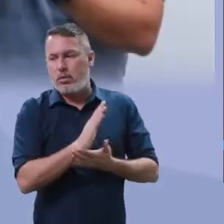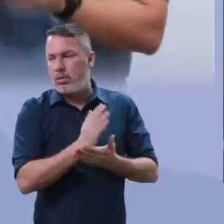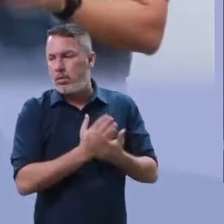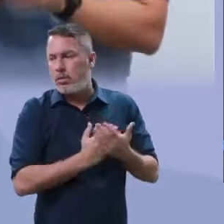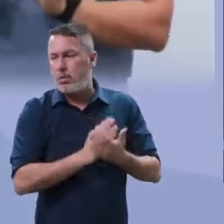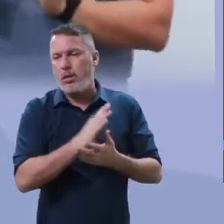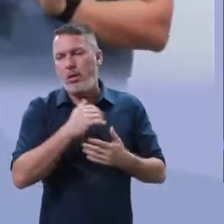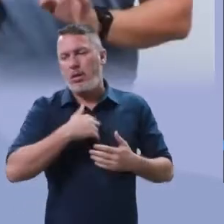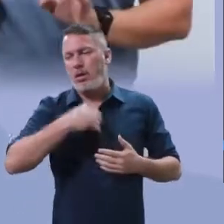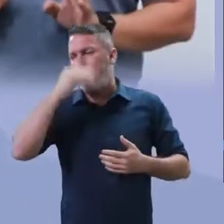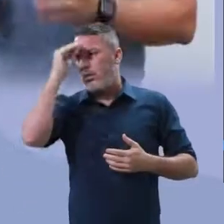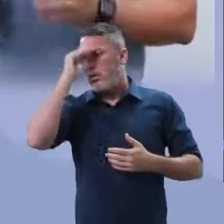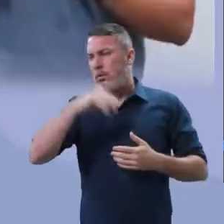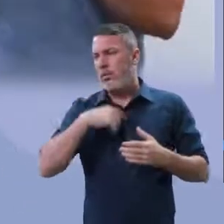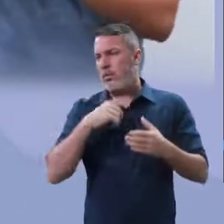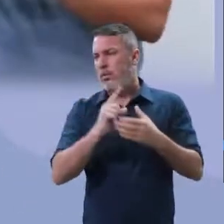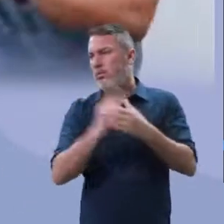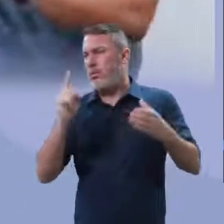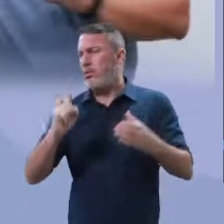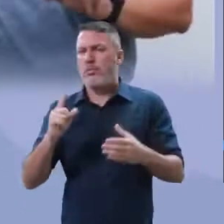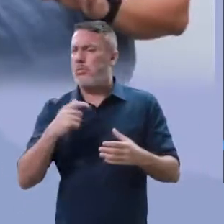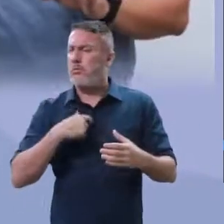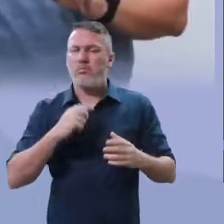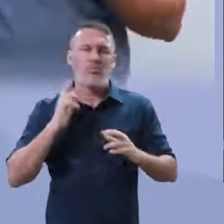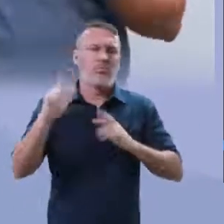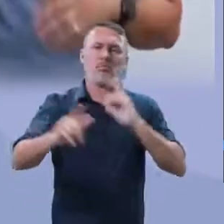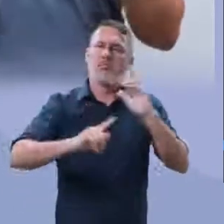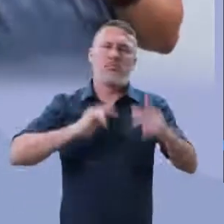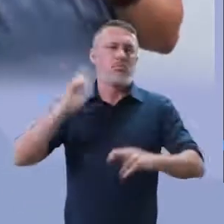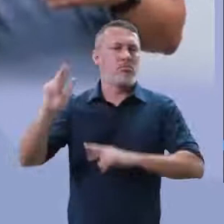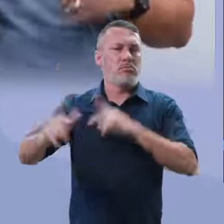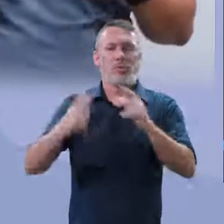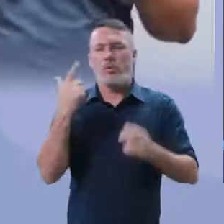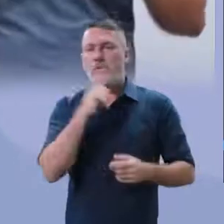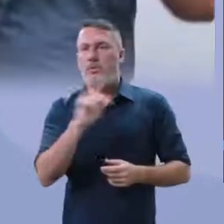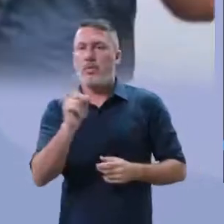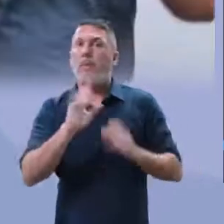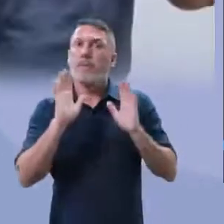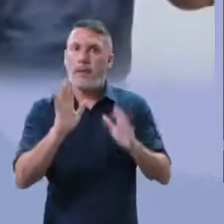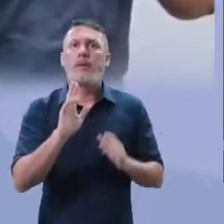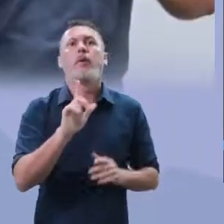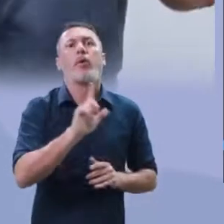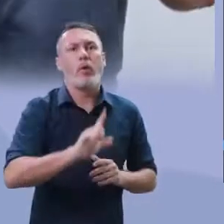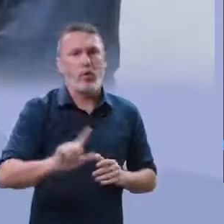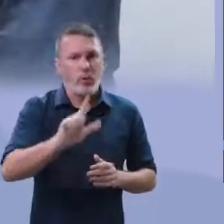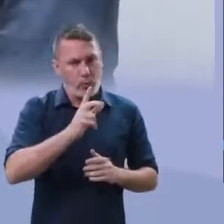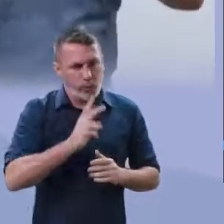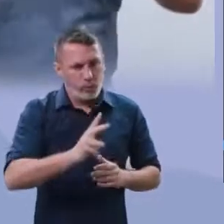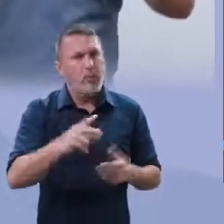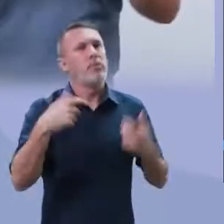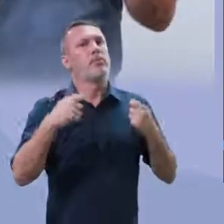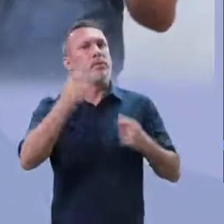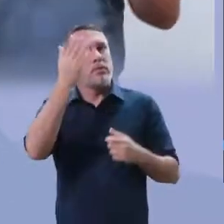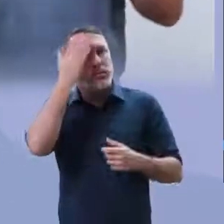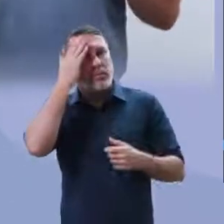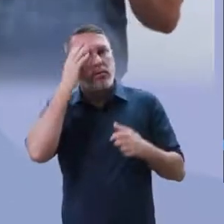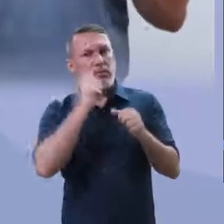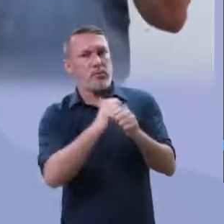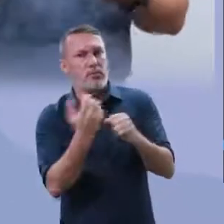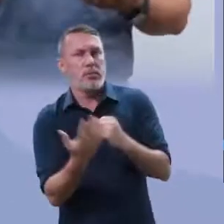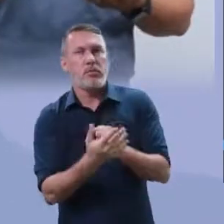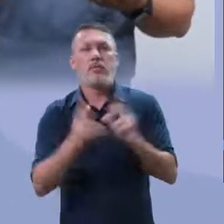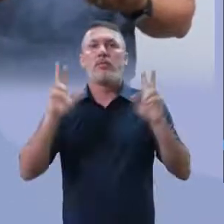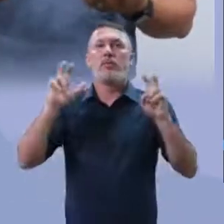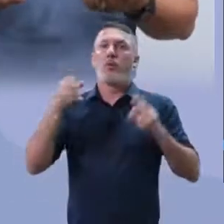ficar dentro de casa, agora eu não quero mais isolamento, vou colocar máscara, enfim. Obviamente que o mundo precisa continuar. É o que nós chamamos do